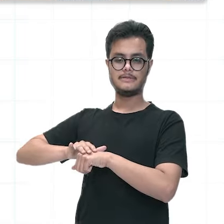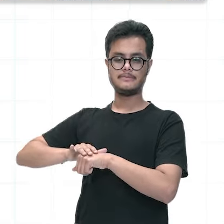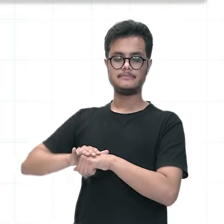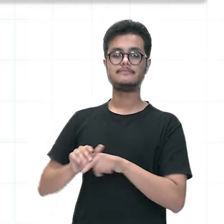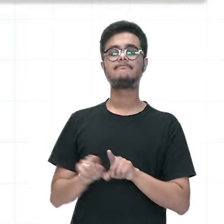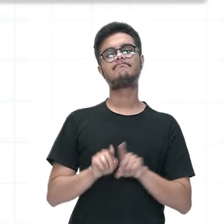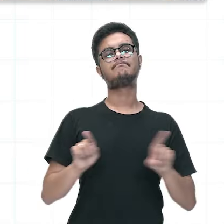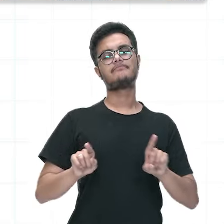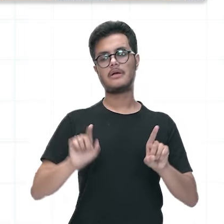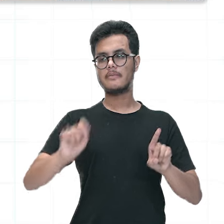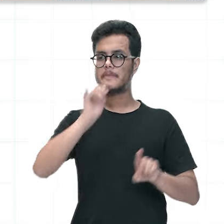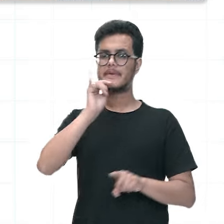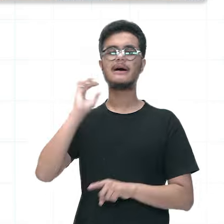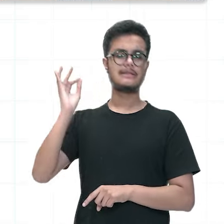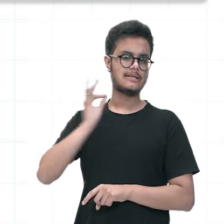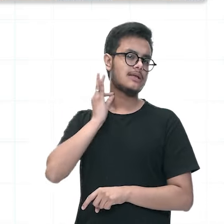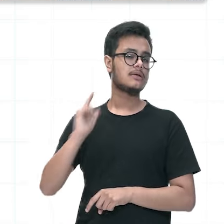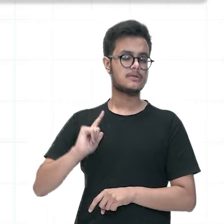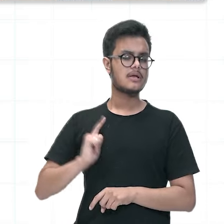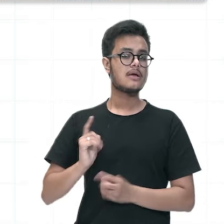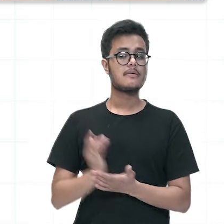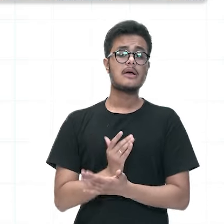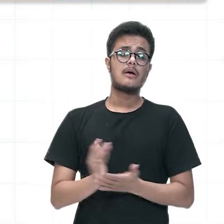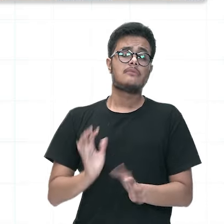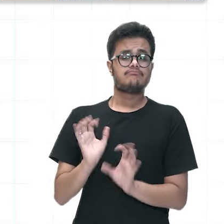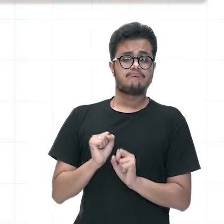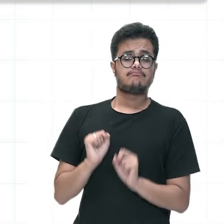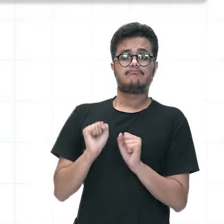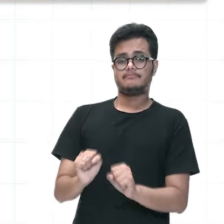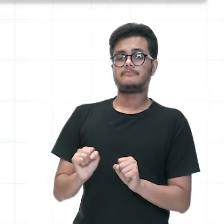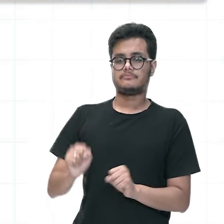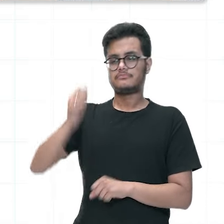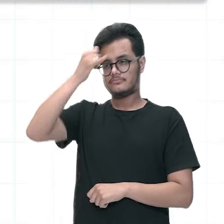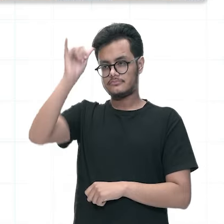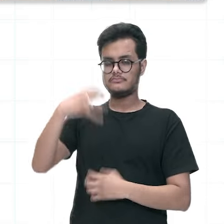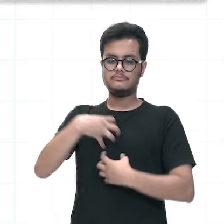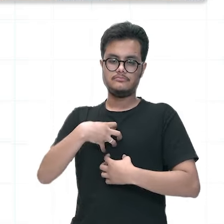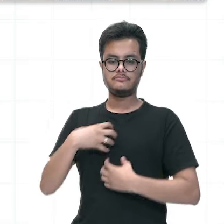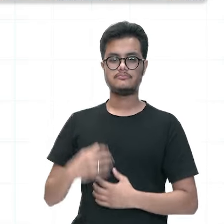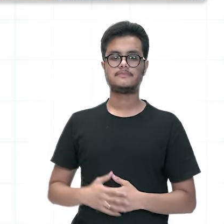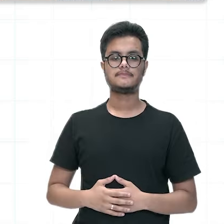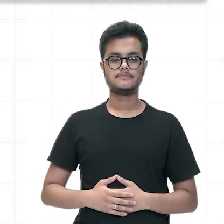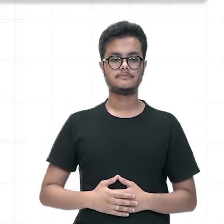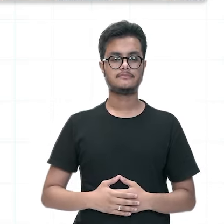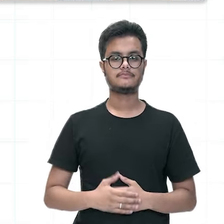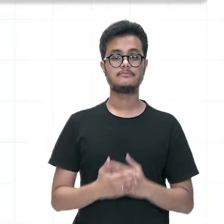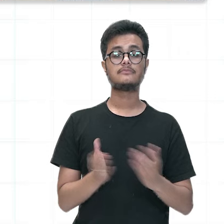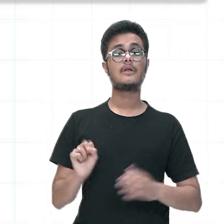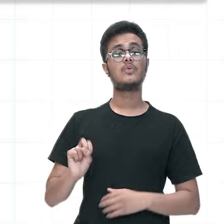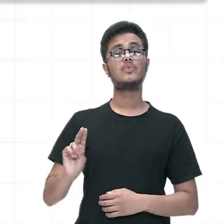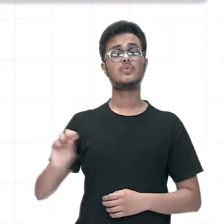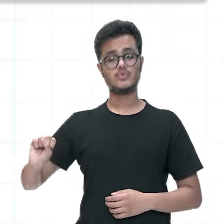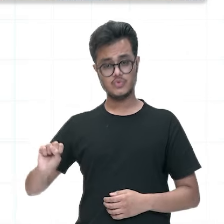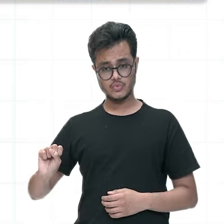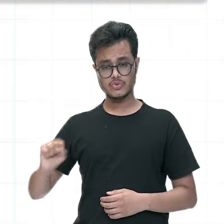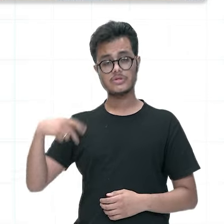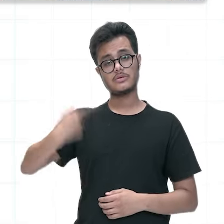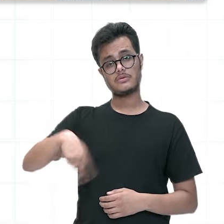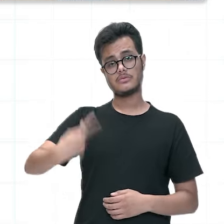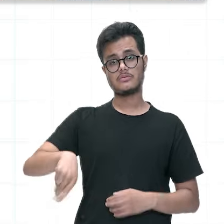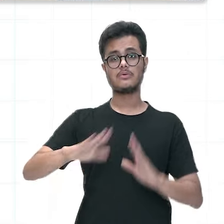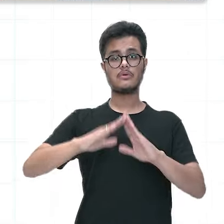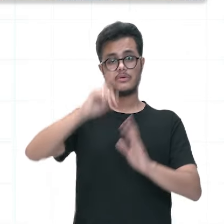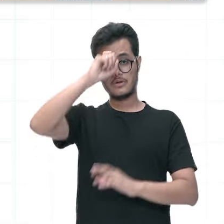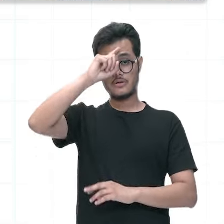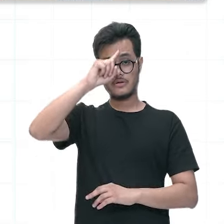Claro que a gente viu que a dengue também tem uma vacina, né? Que serve para imunizar. E aí o Sistema Único de Saúde, né? Ou